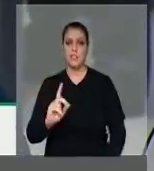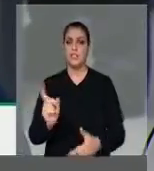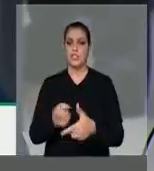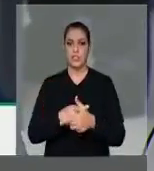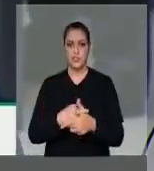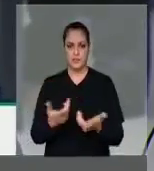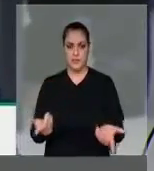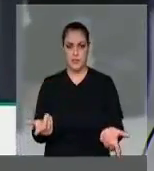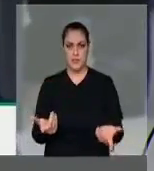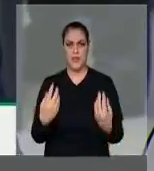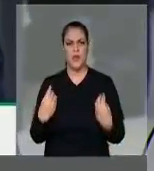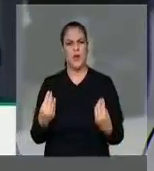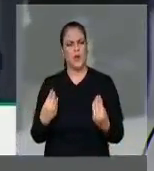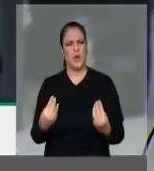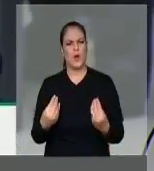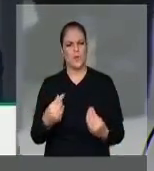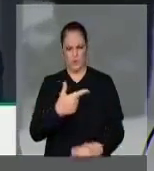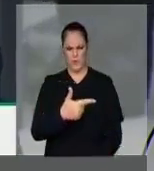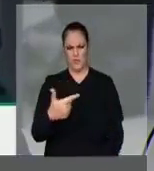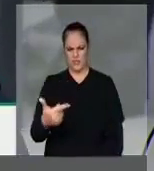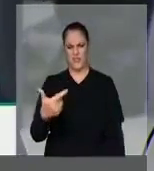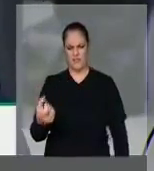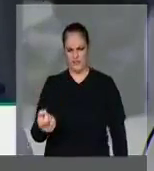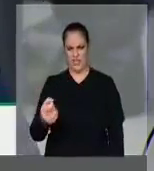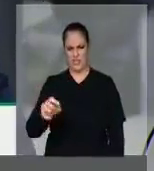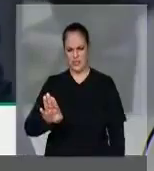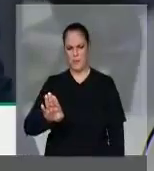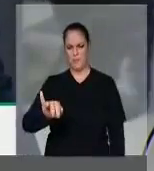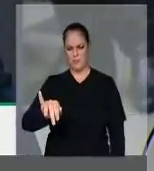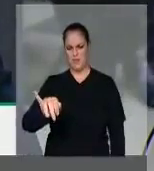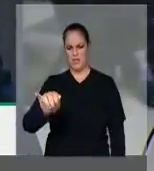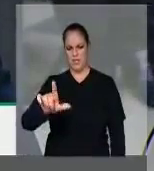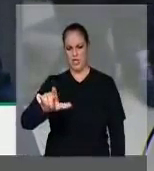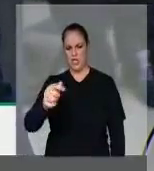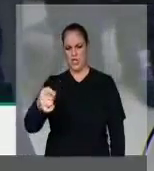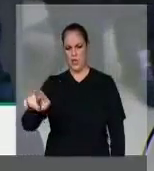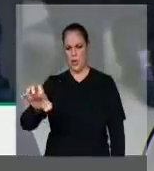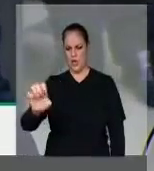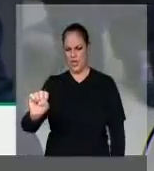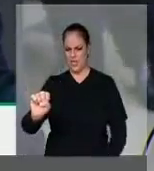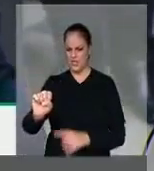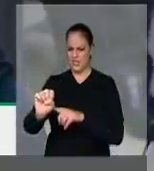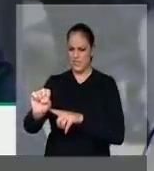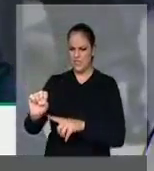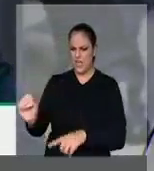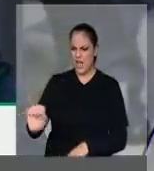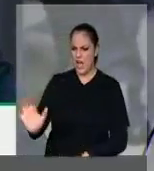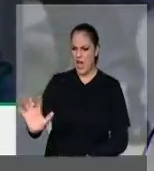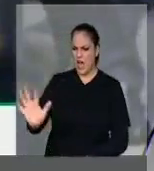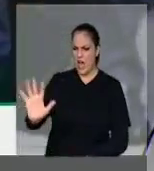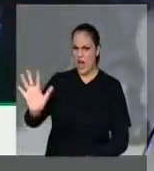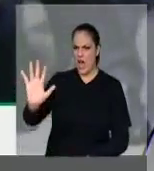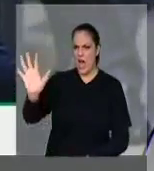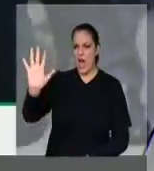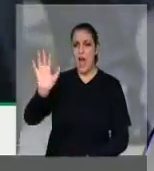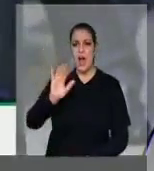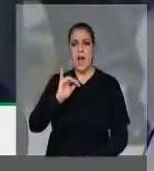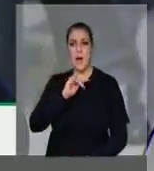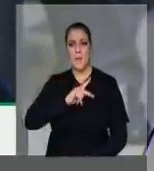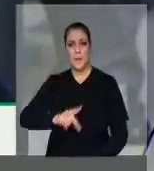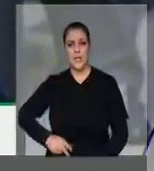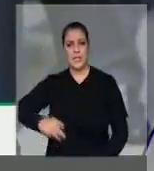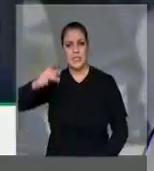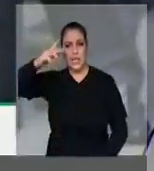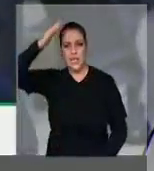brasileiros, 220 bilhões. Isto é um montante maior.